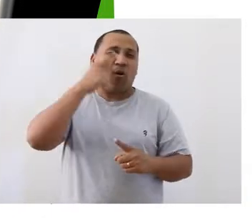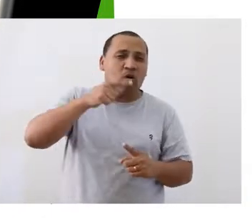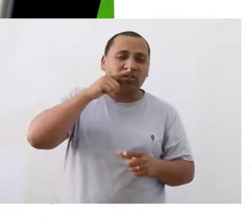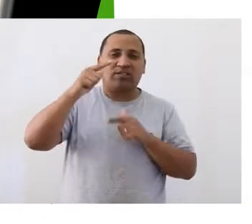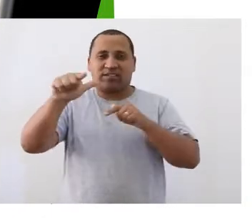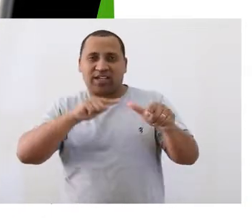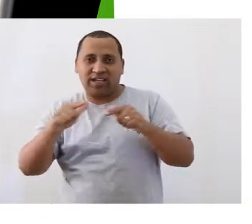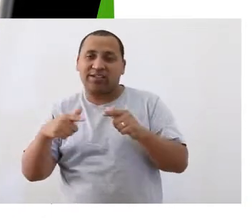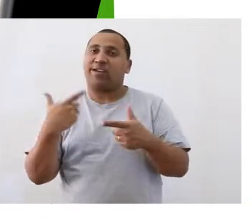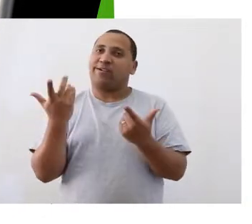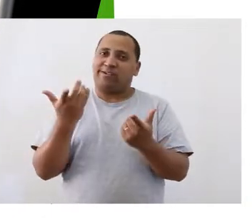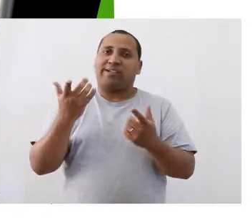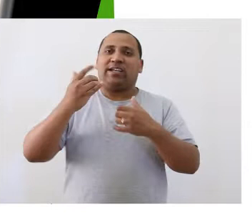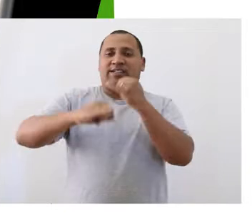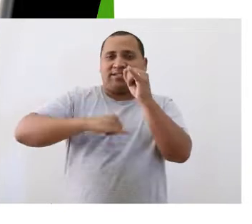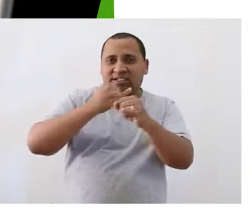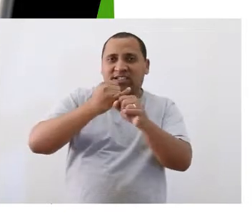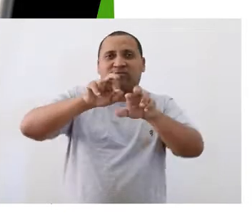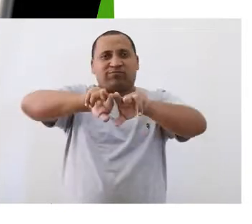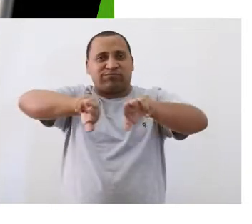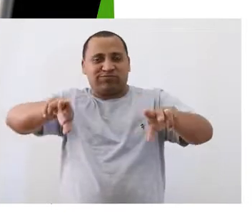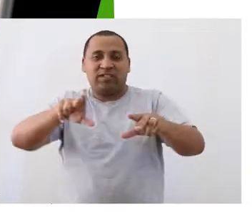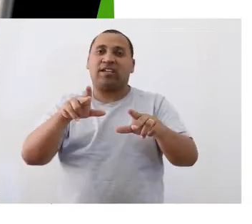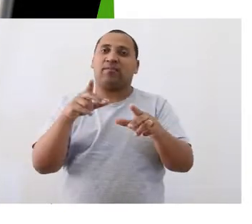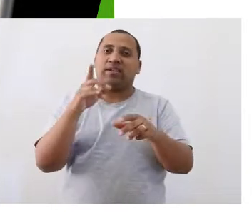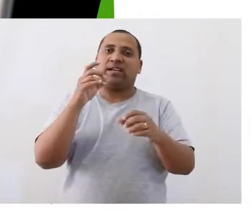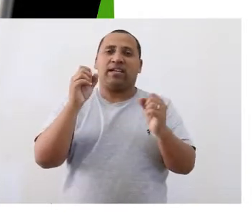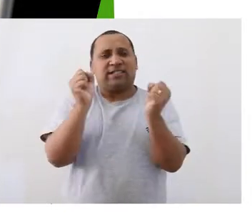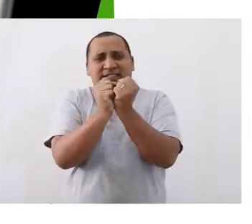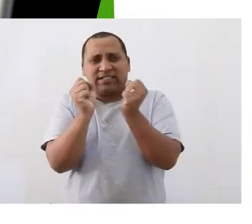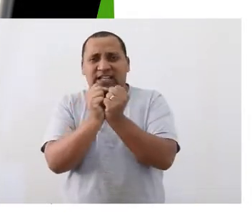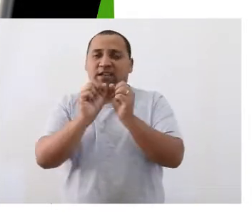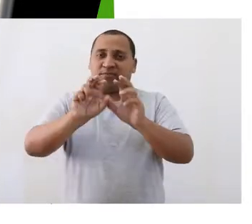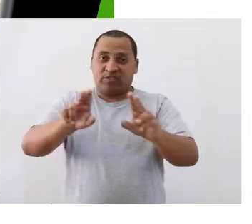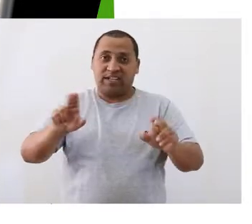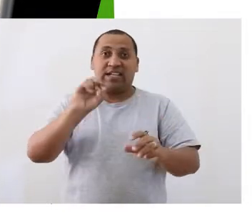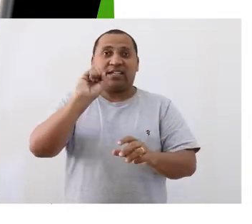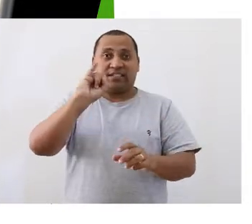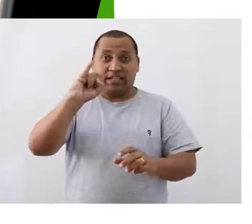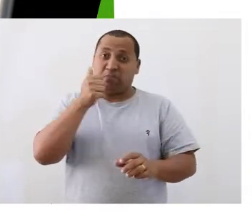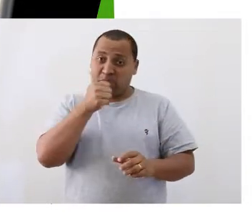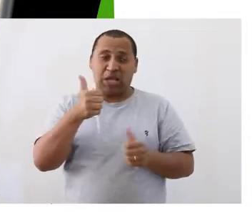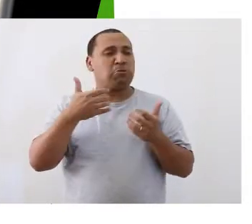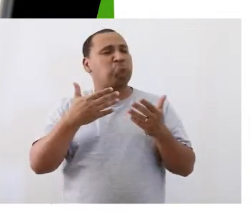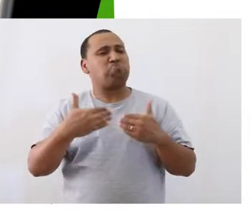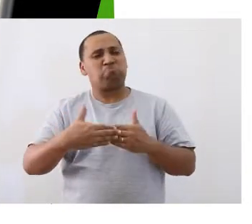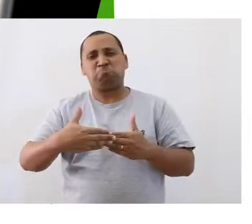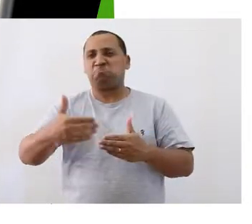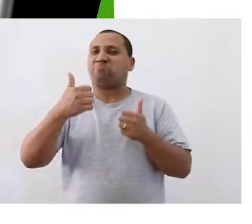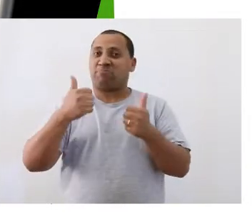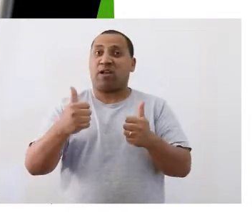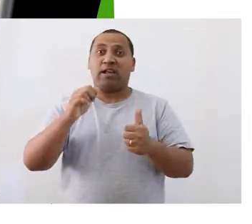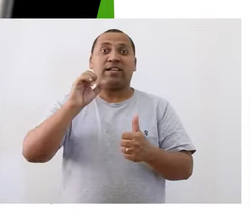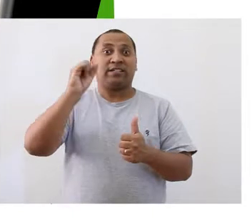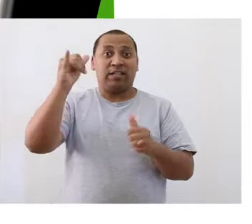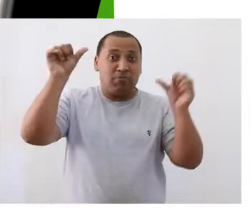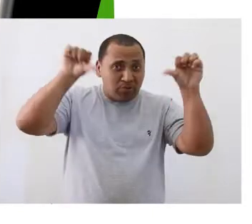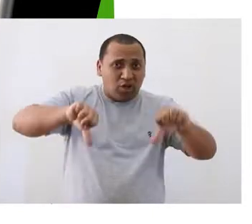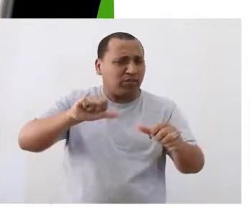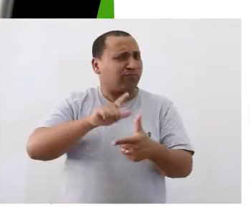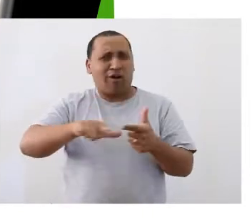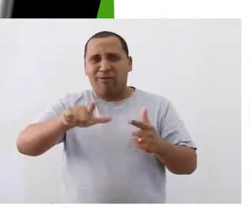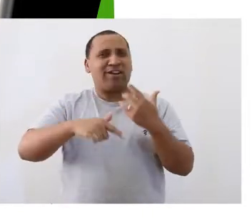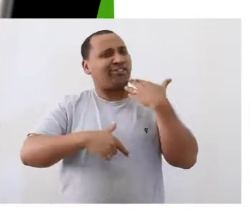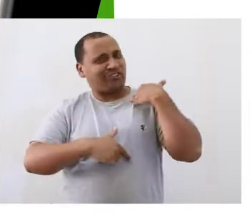funcionamento do serviço, seja de rede, suporte, segurança, sistemas. E quando tudo anda bem, que bom! Quando cai o